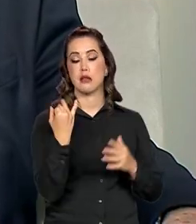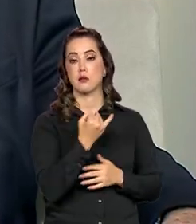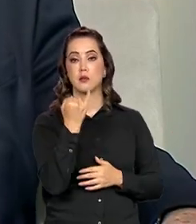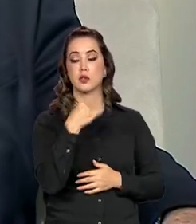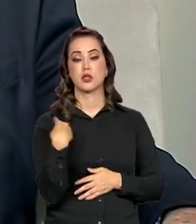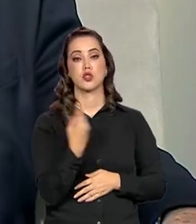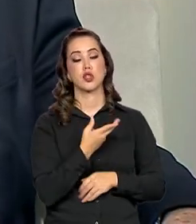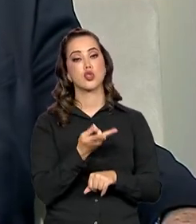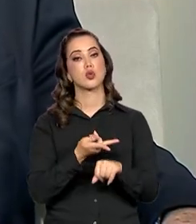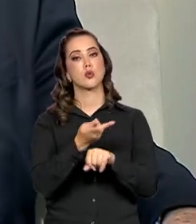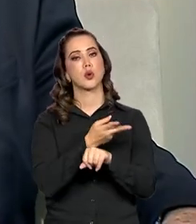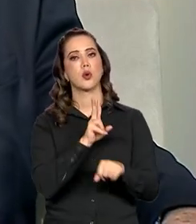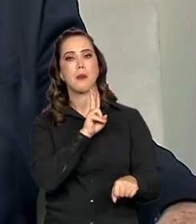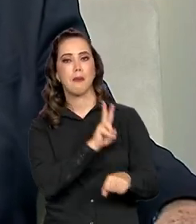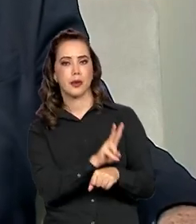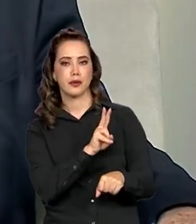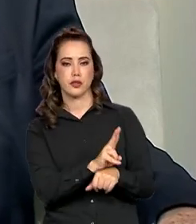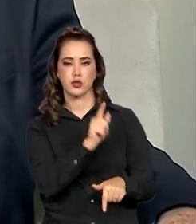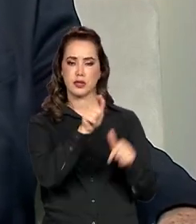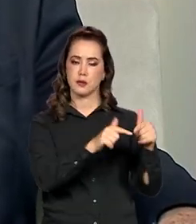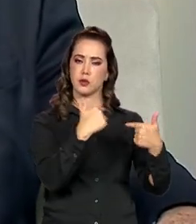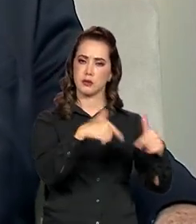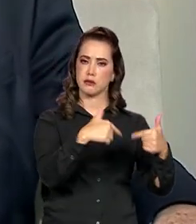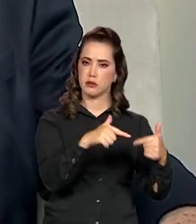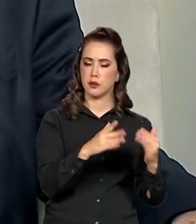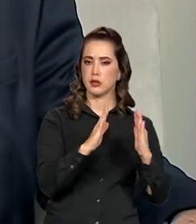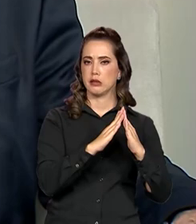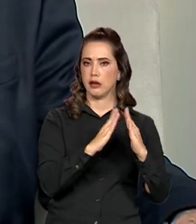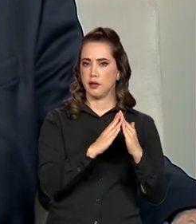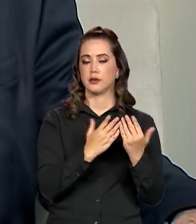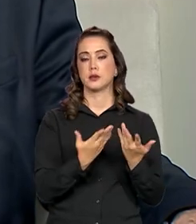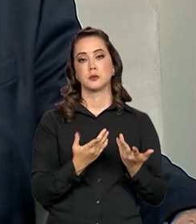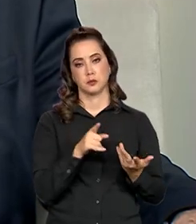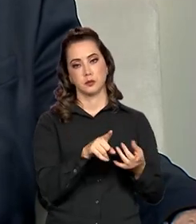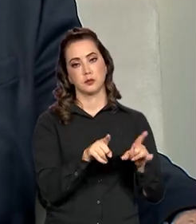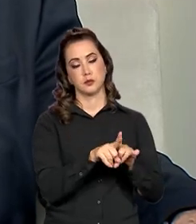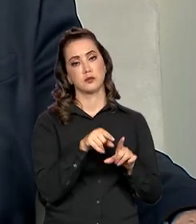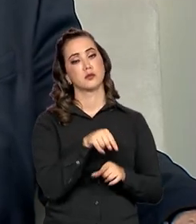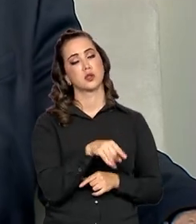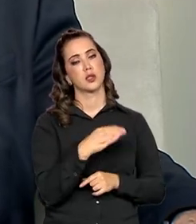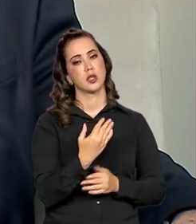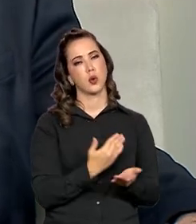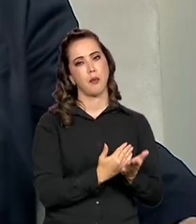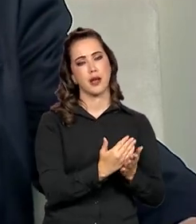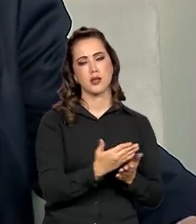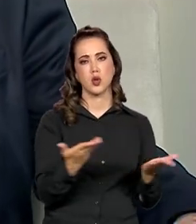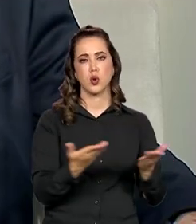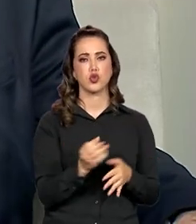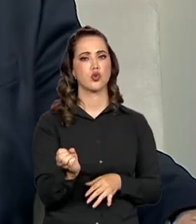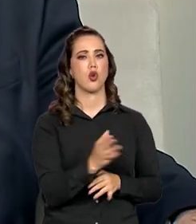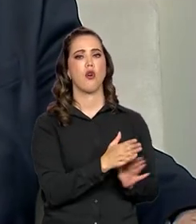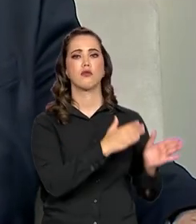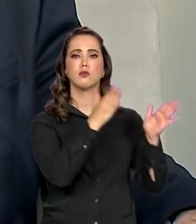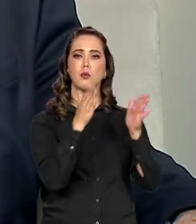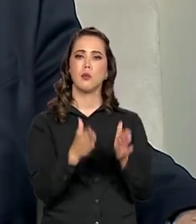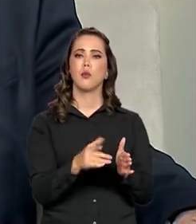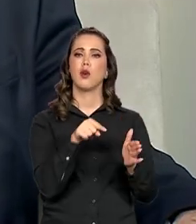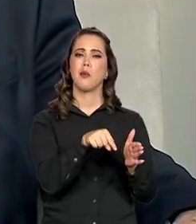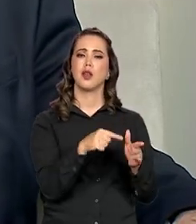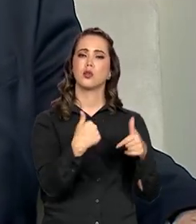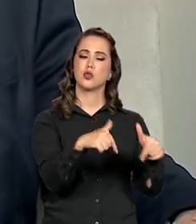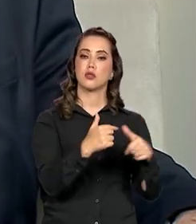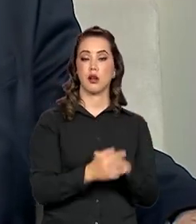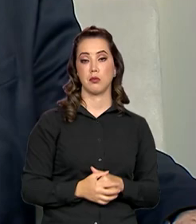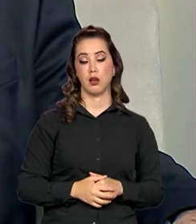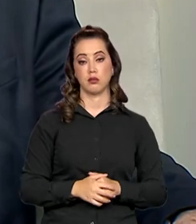que a gente busque proteger esse conjunto de trabalhadores que é introduzido numa nova forma de trabalho. A